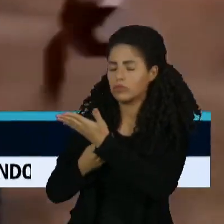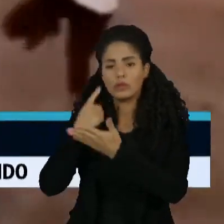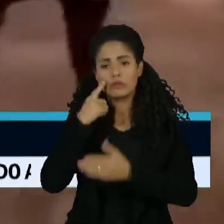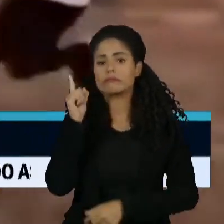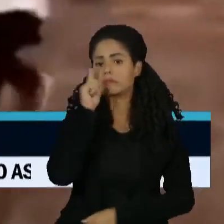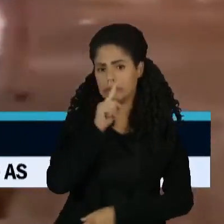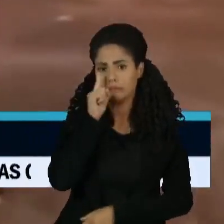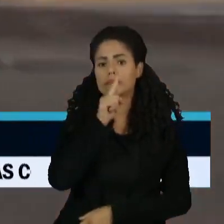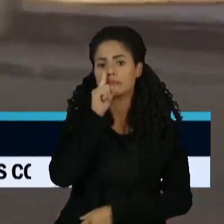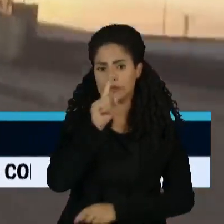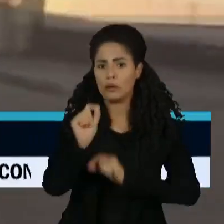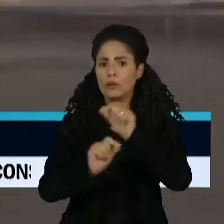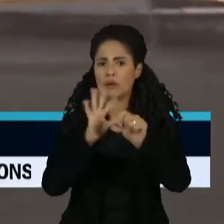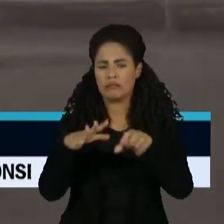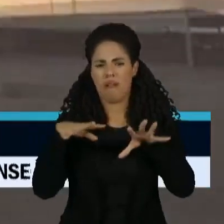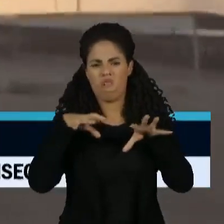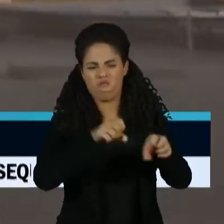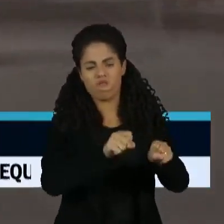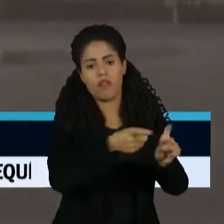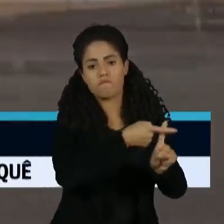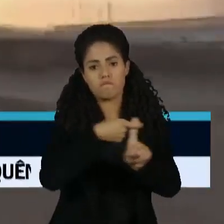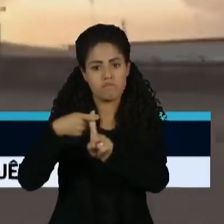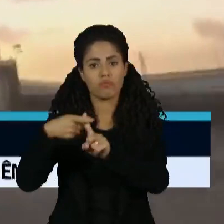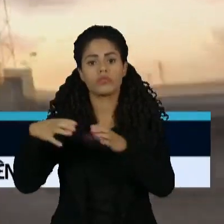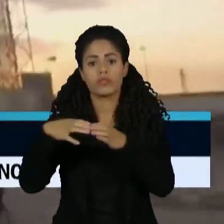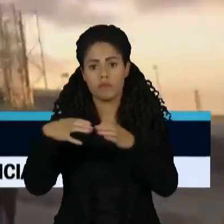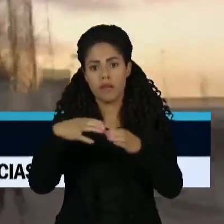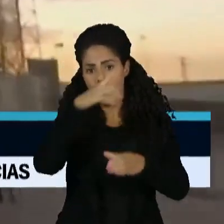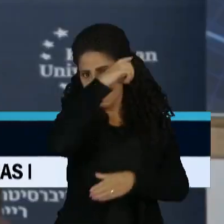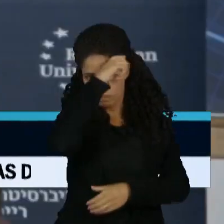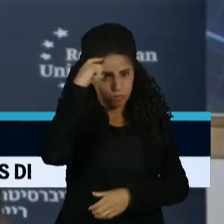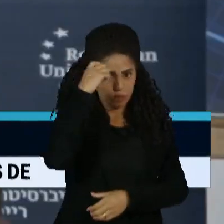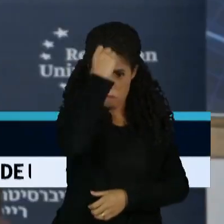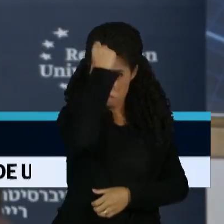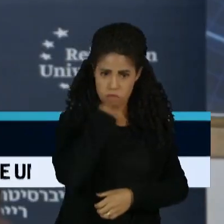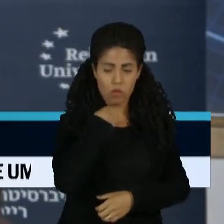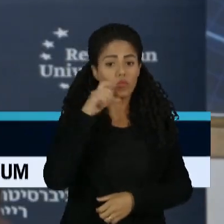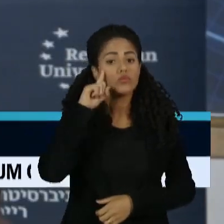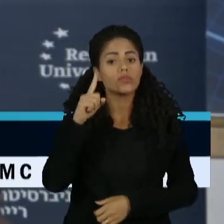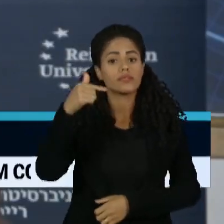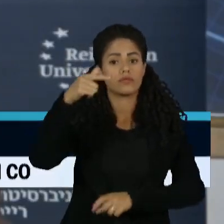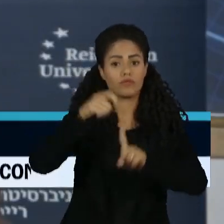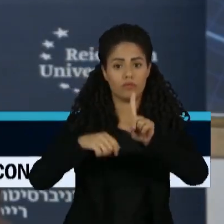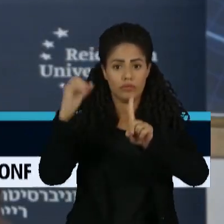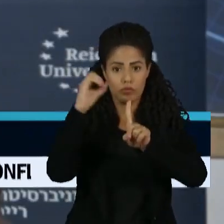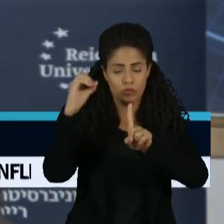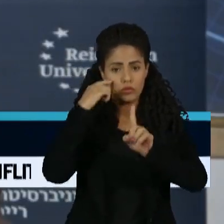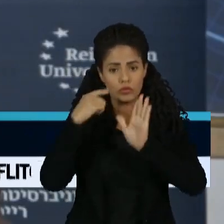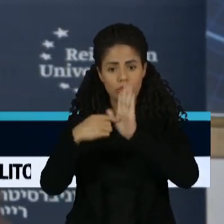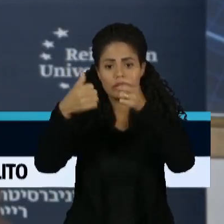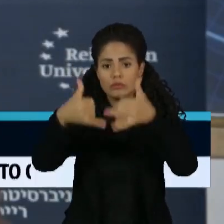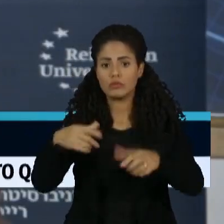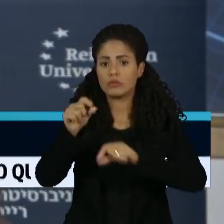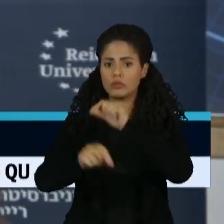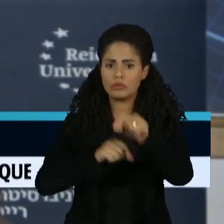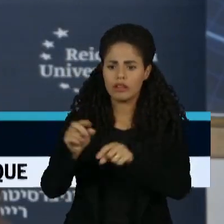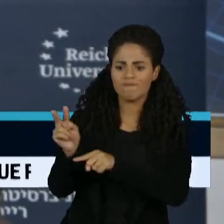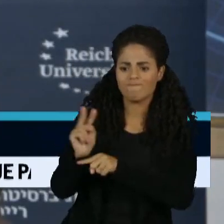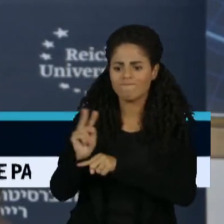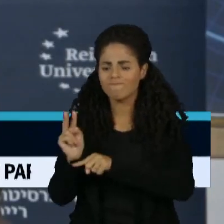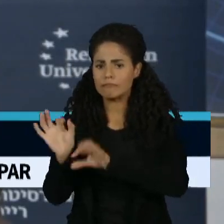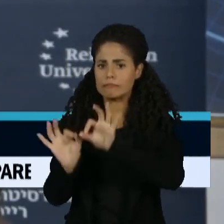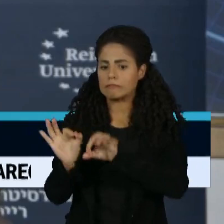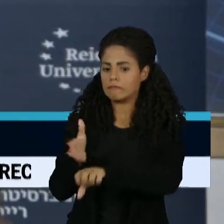falhas em prevenir a invasão e o ataque do Hamas no dia 7 de outubro. Ronan Barth disse que a agência não se